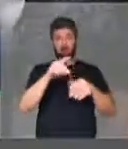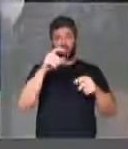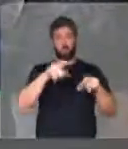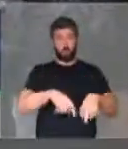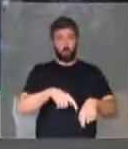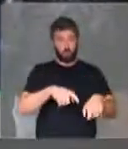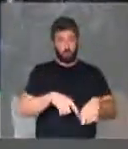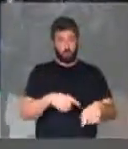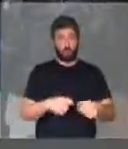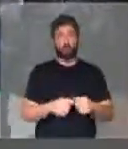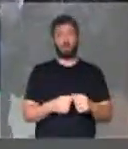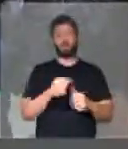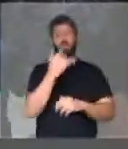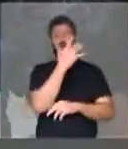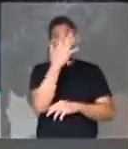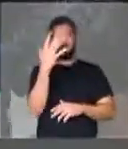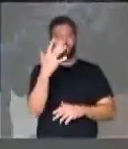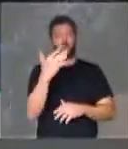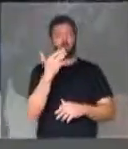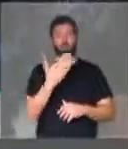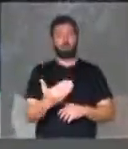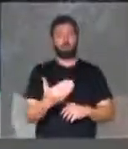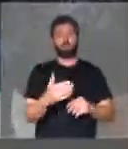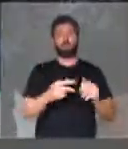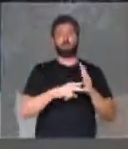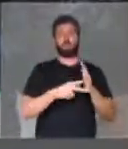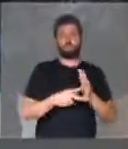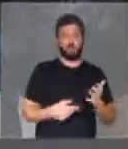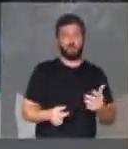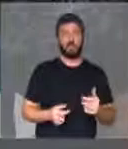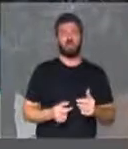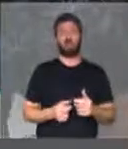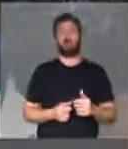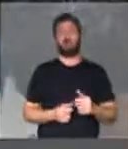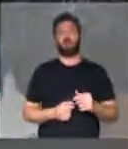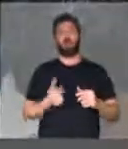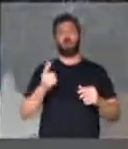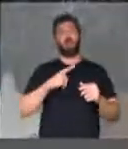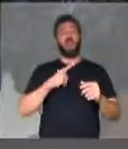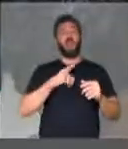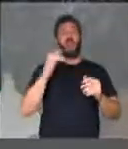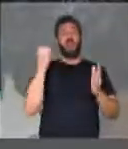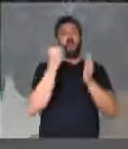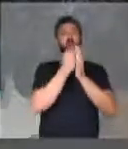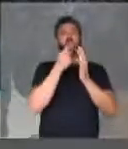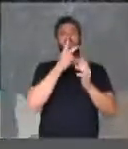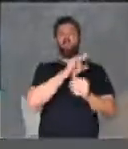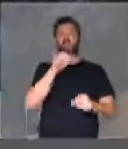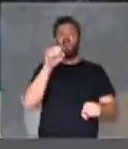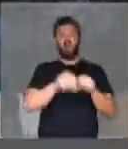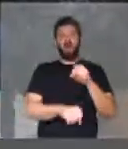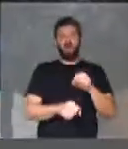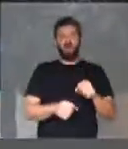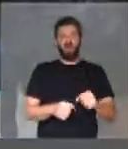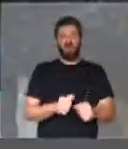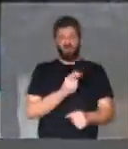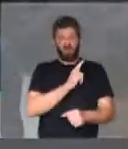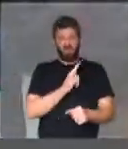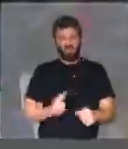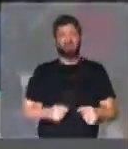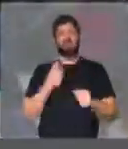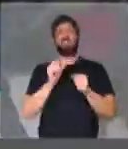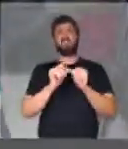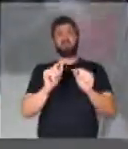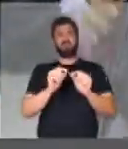rurais, ambientalistas, sindicalistas, marcados para morrer e o estado cruza os